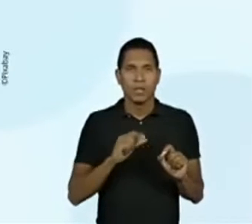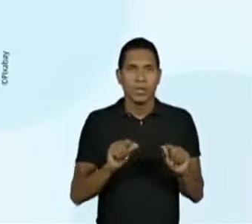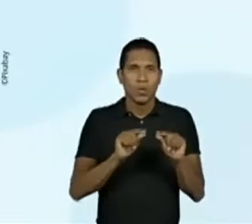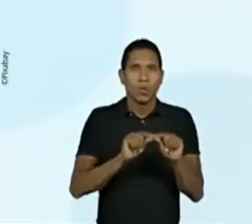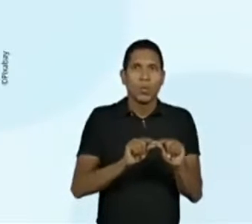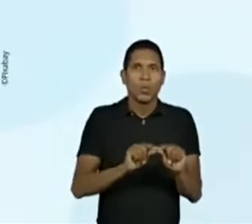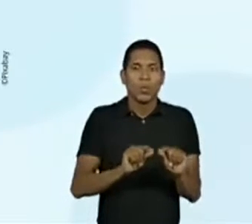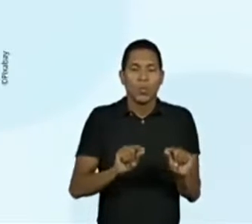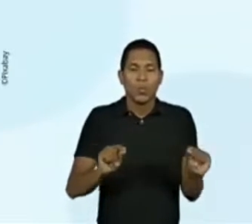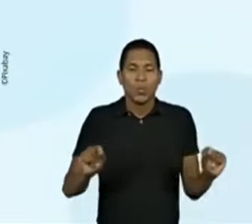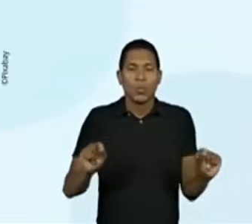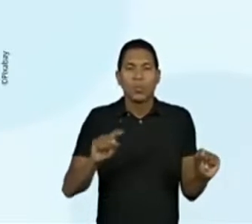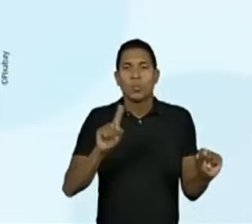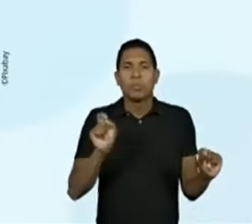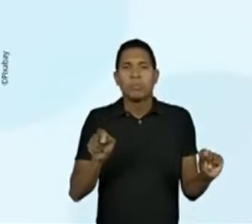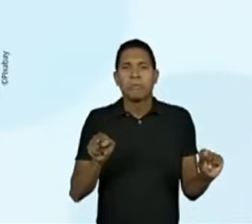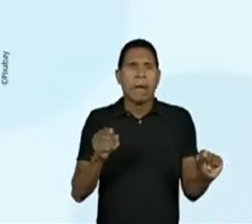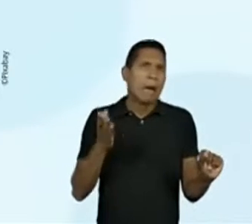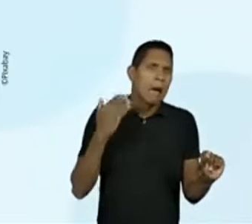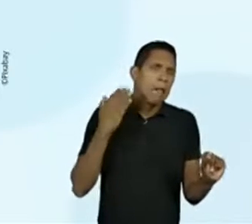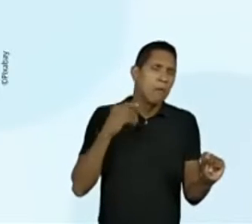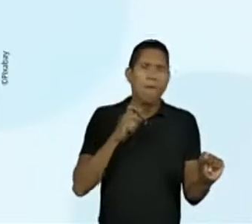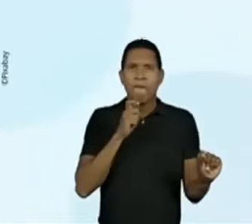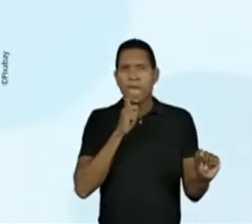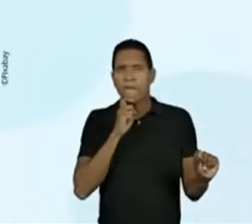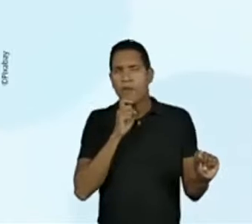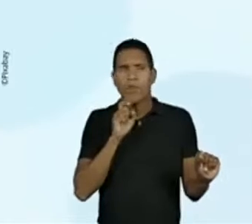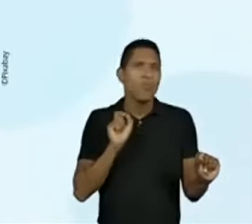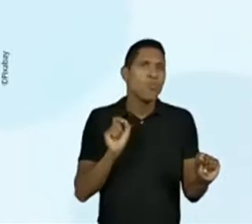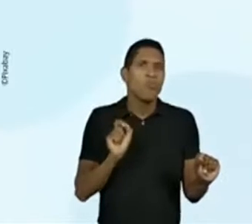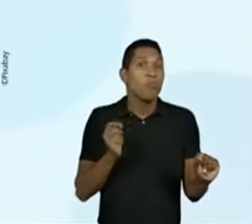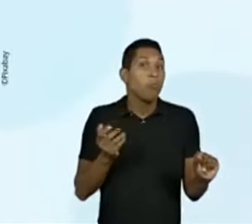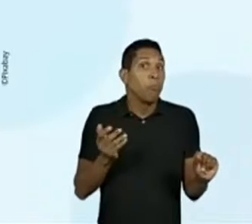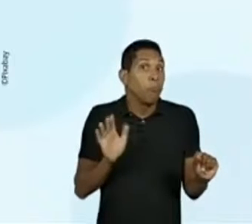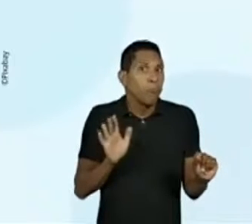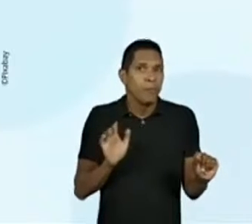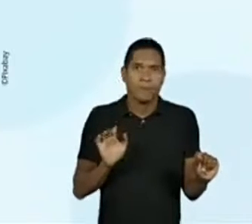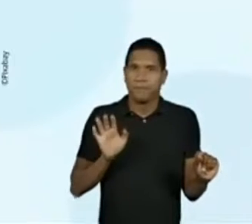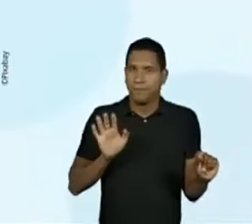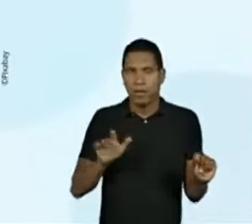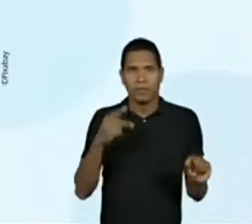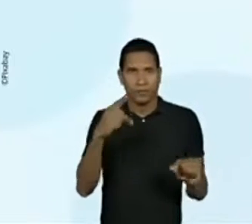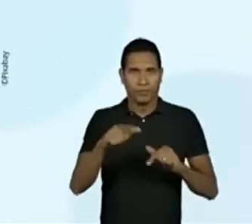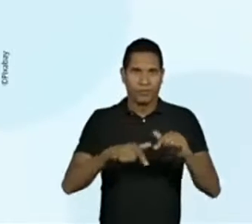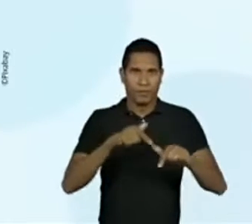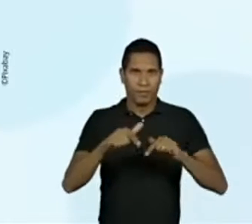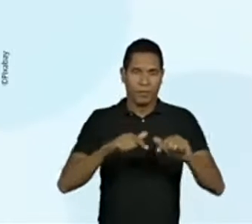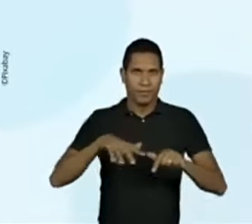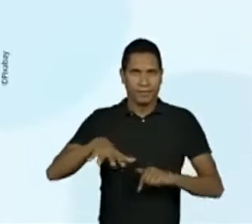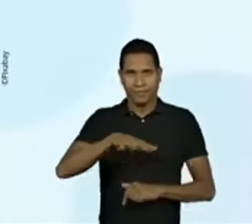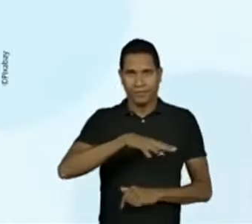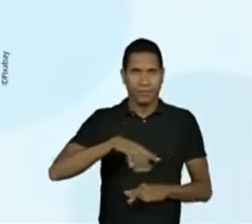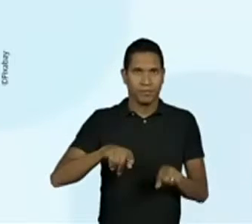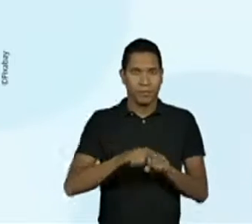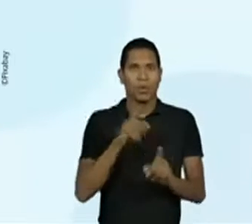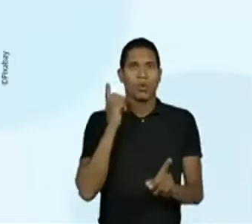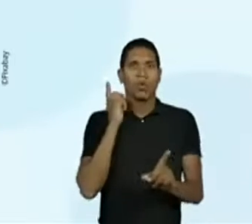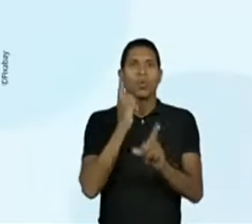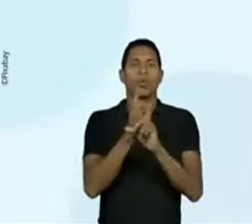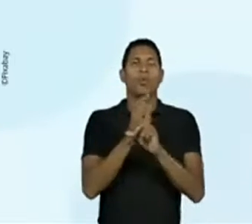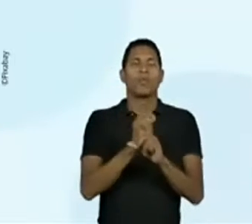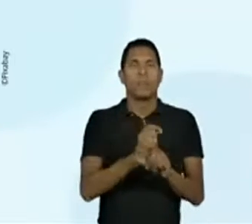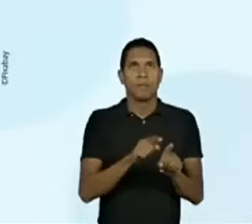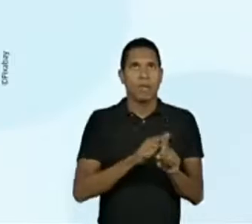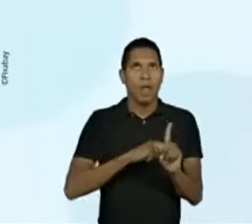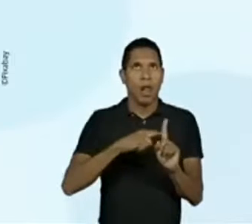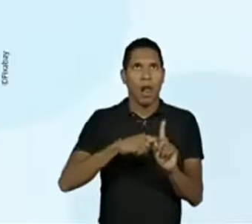muito o quê? Muito calor, muito frio? Bom, e no seu ambiente de trabalho encontrou o seguinte termômetro. Atenção